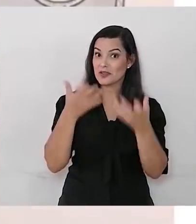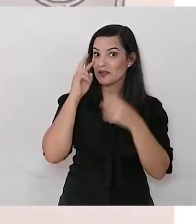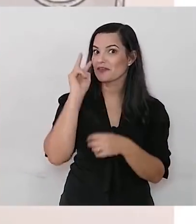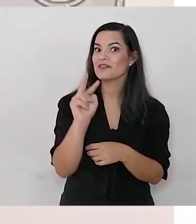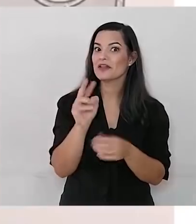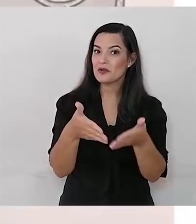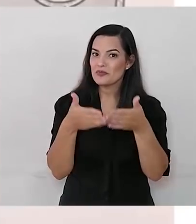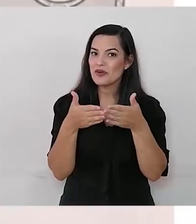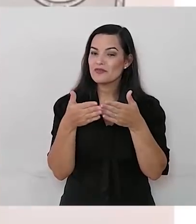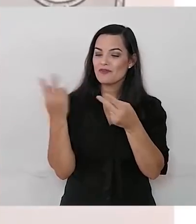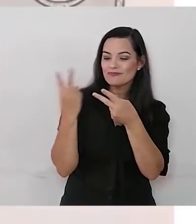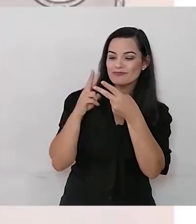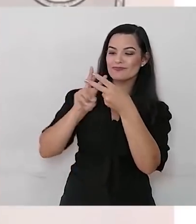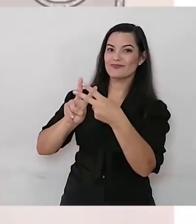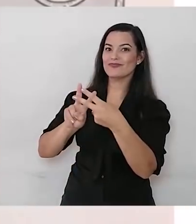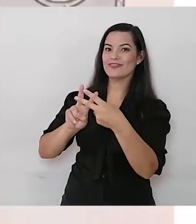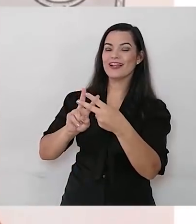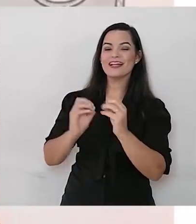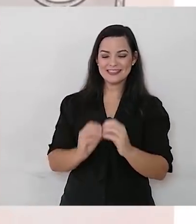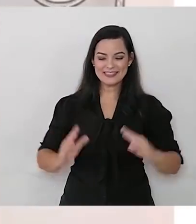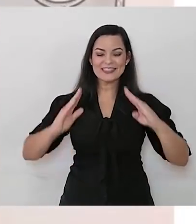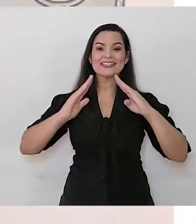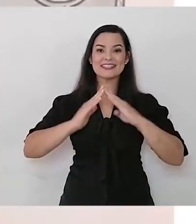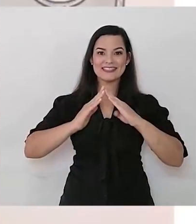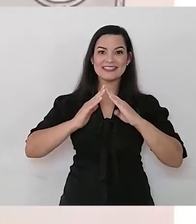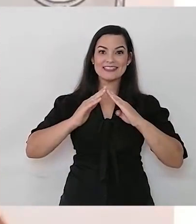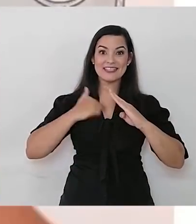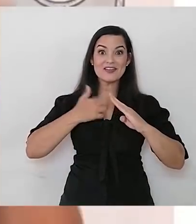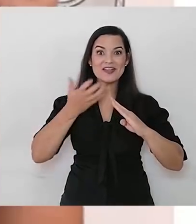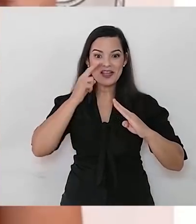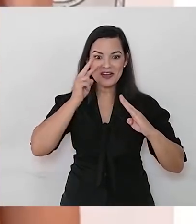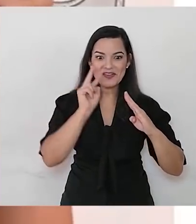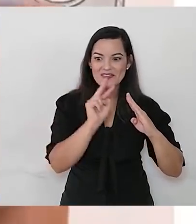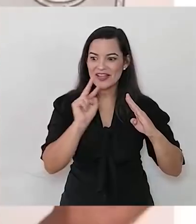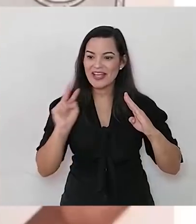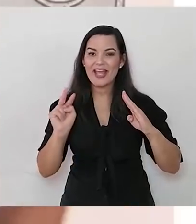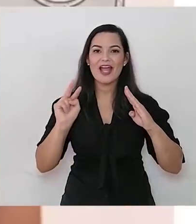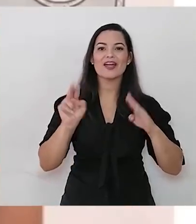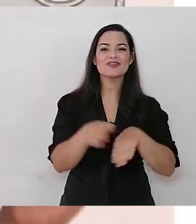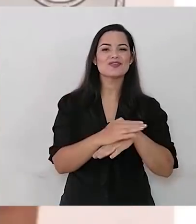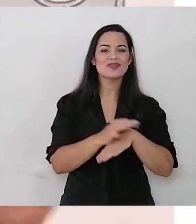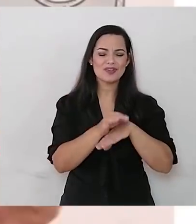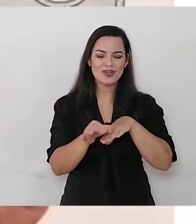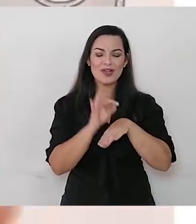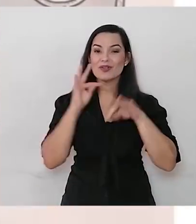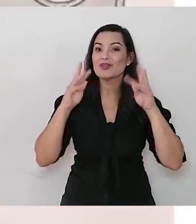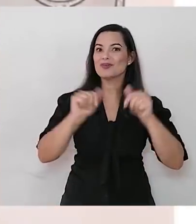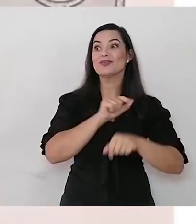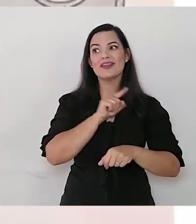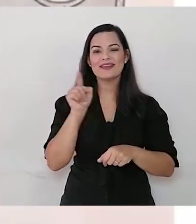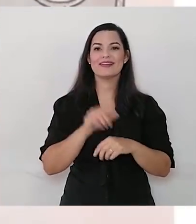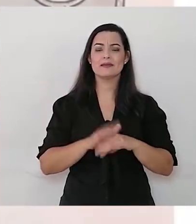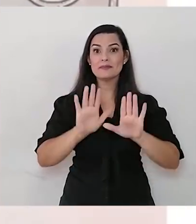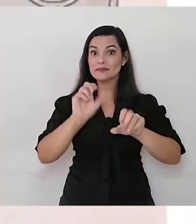quero ver, hein? Poste na hashtag Sabeles em Casa e eu quero ver todas as joaninhas lá. Mas